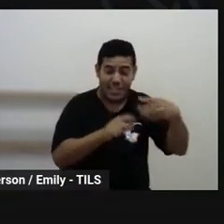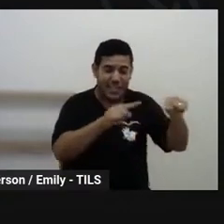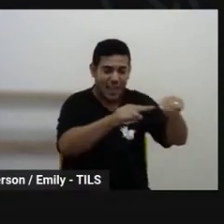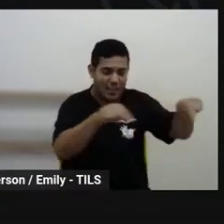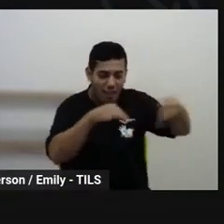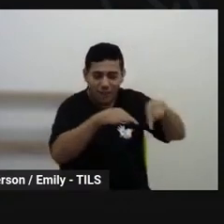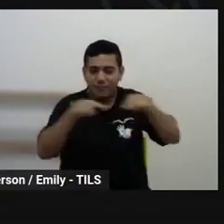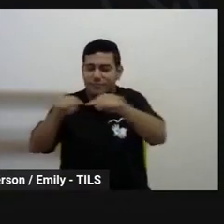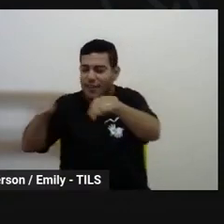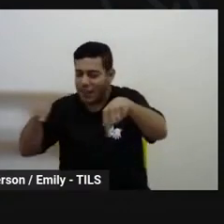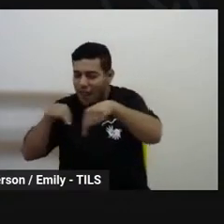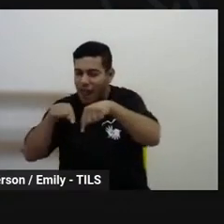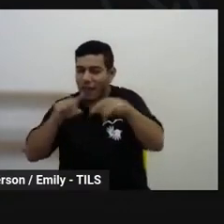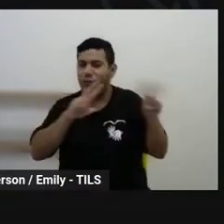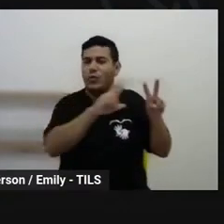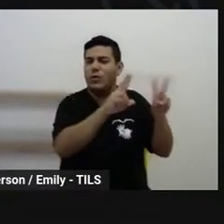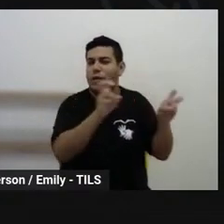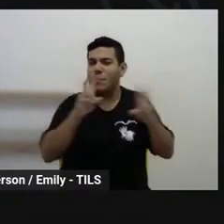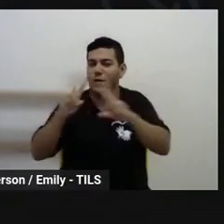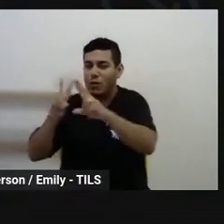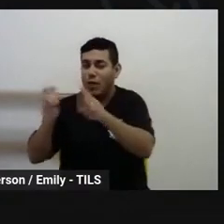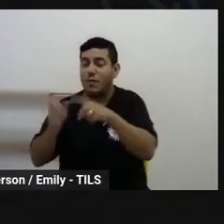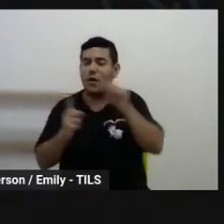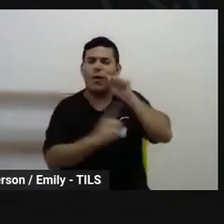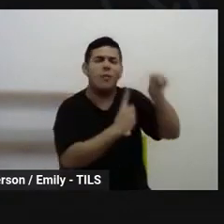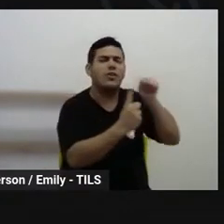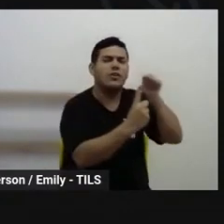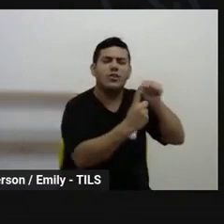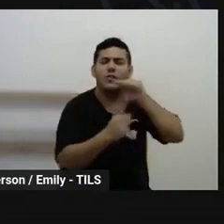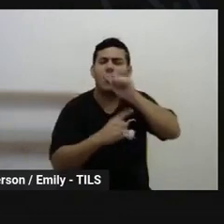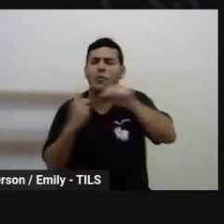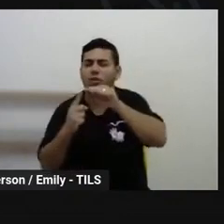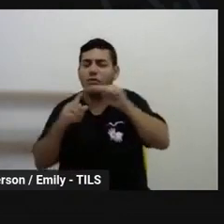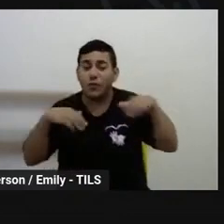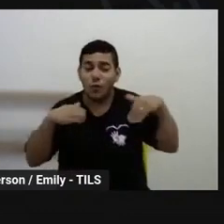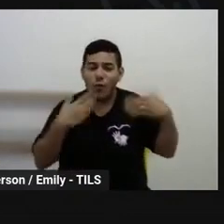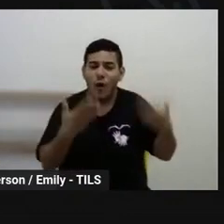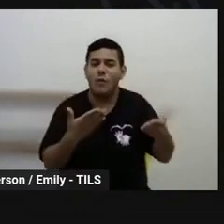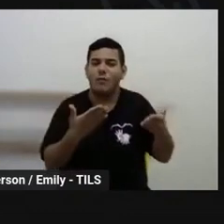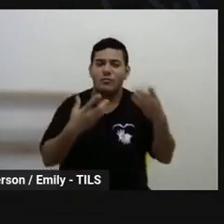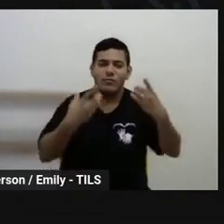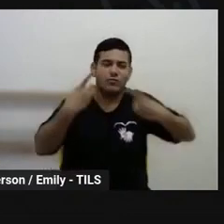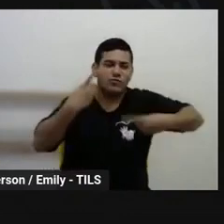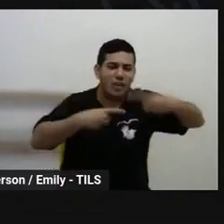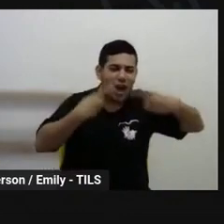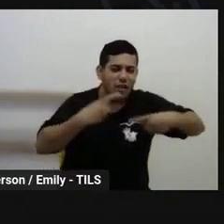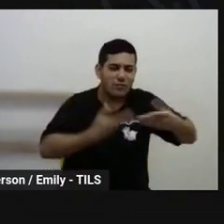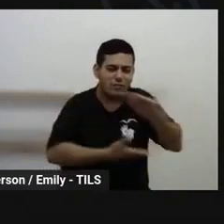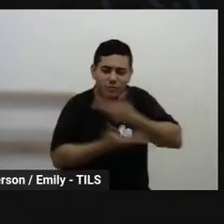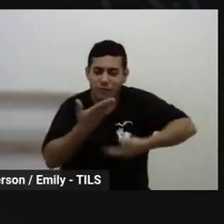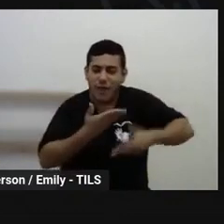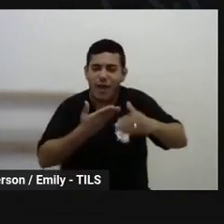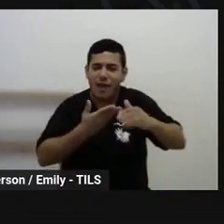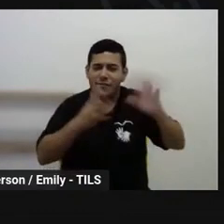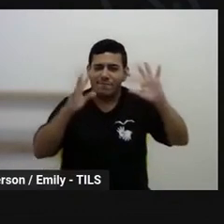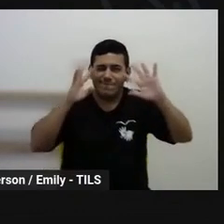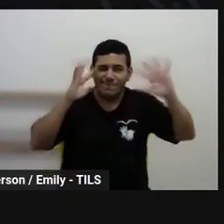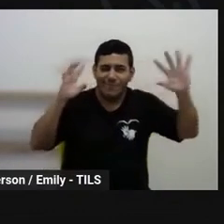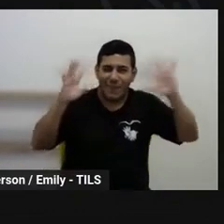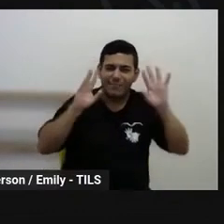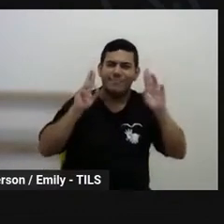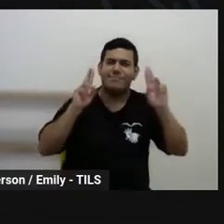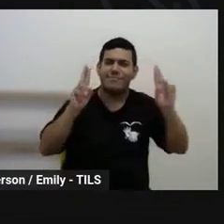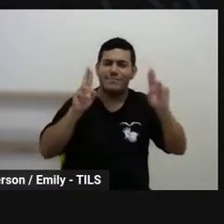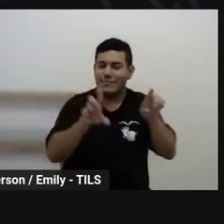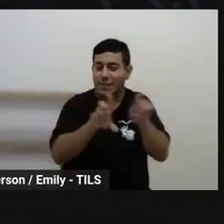temáticas, desta tarde com o objetivo de promover um espaço de diálogo e reflexões que congreguem